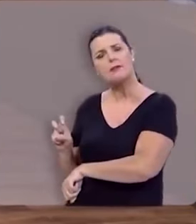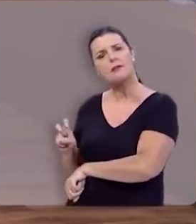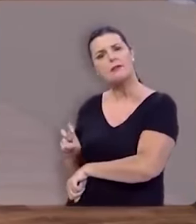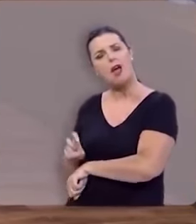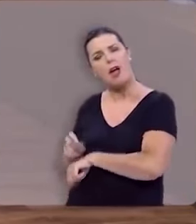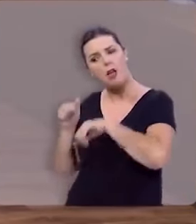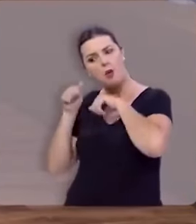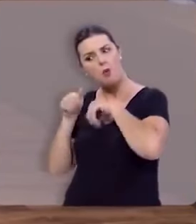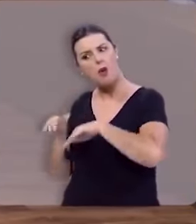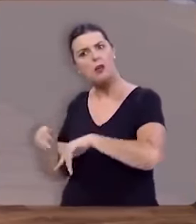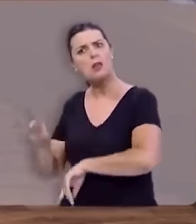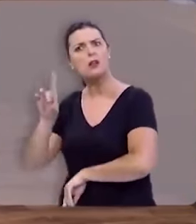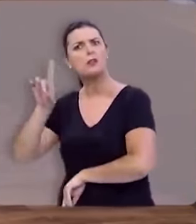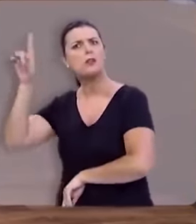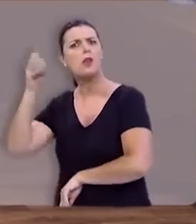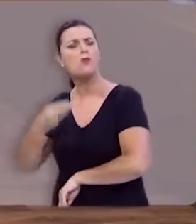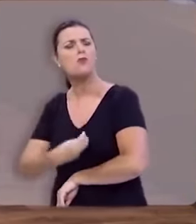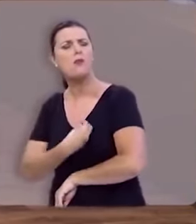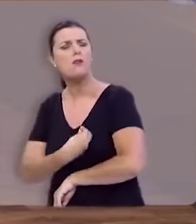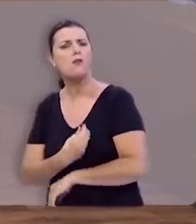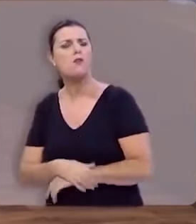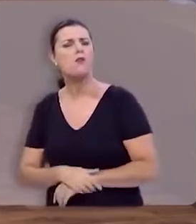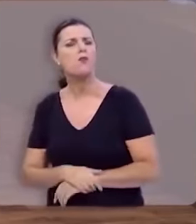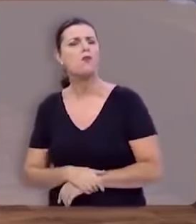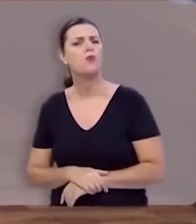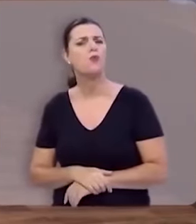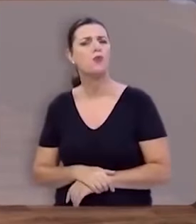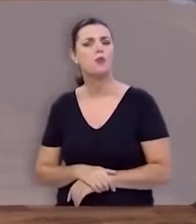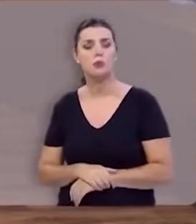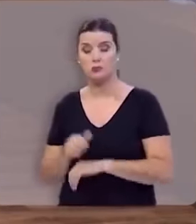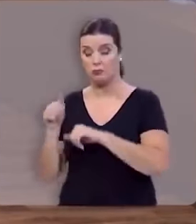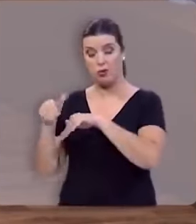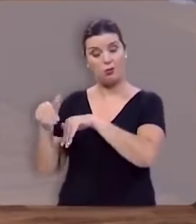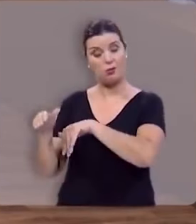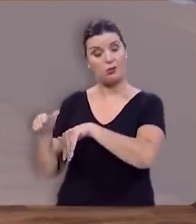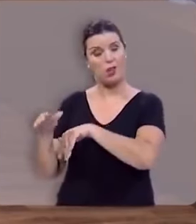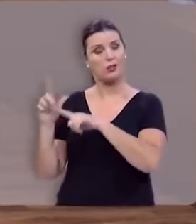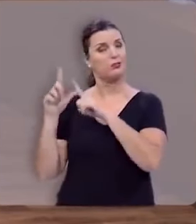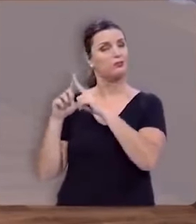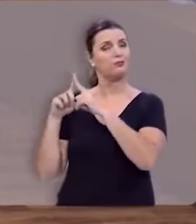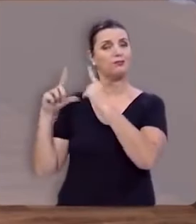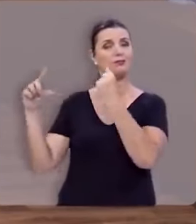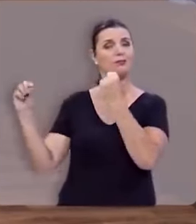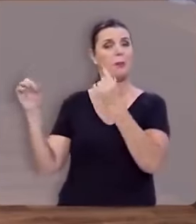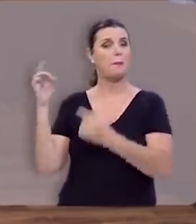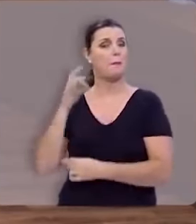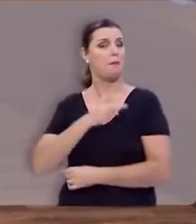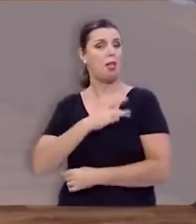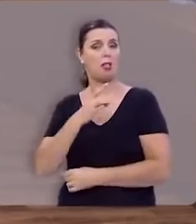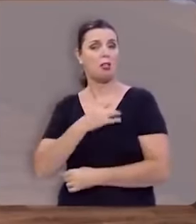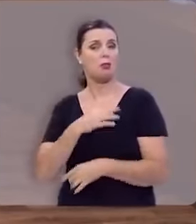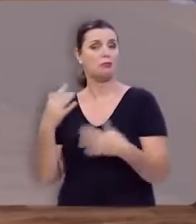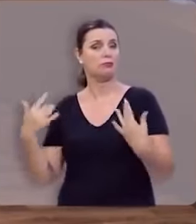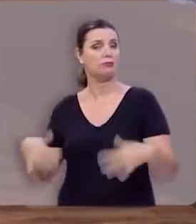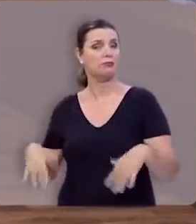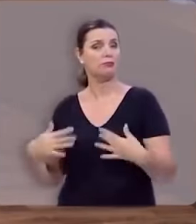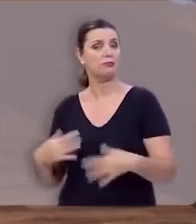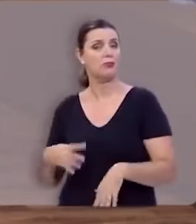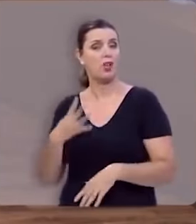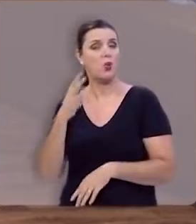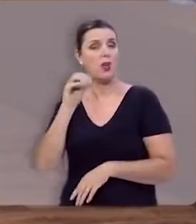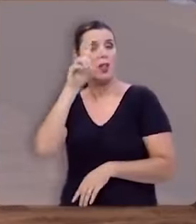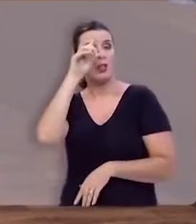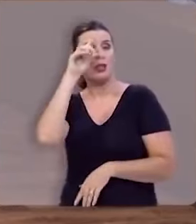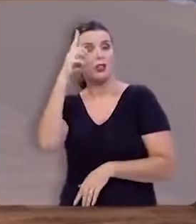o exército do Deus vivo e os soldados de Saul fogem acovardados 40